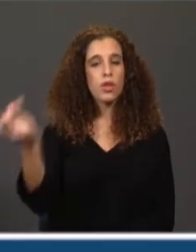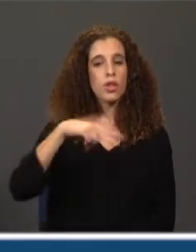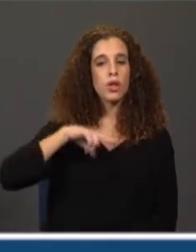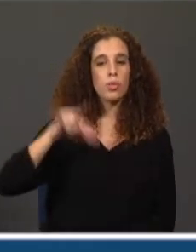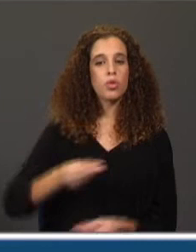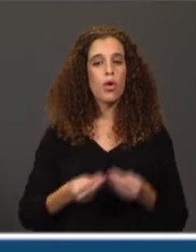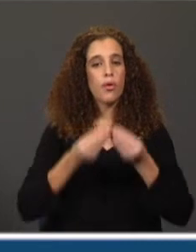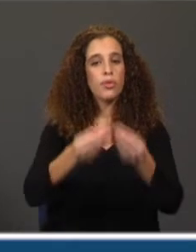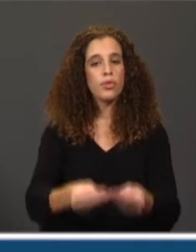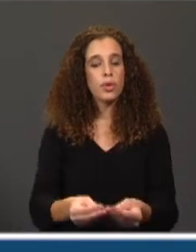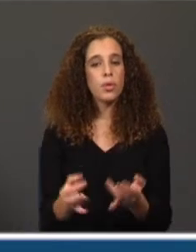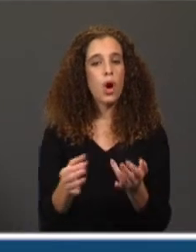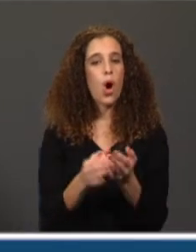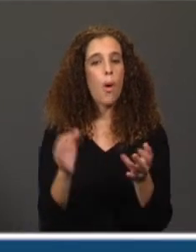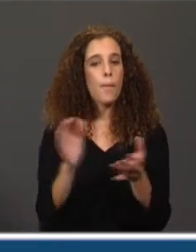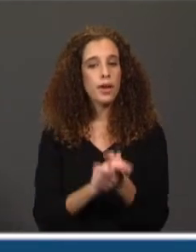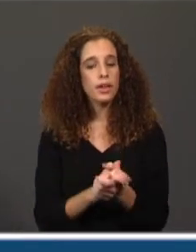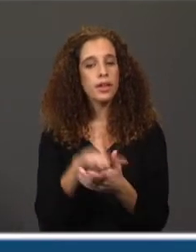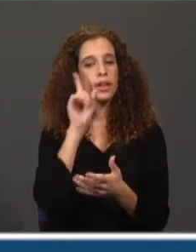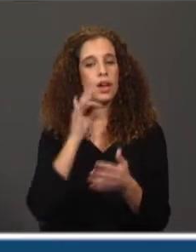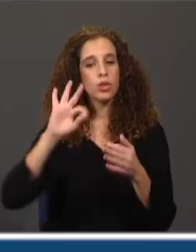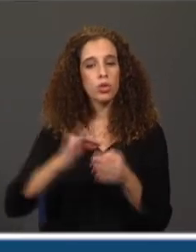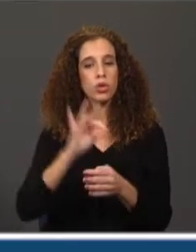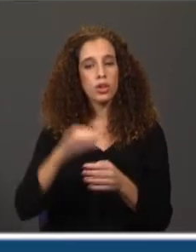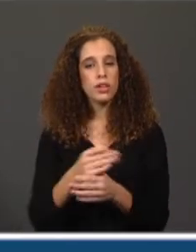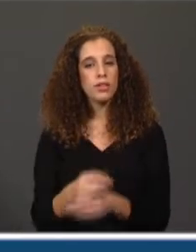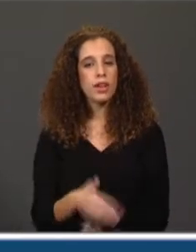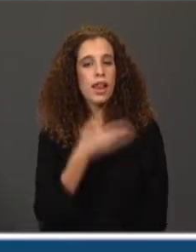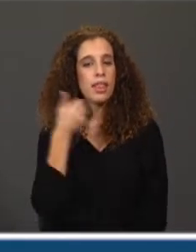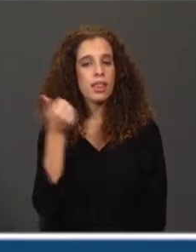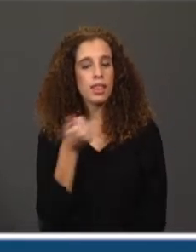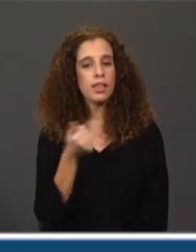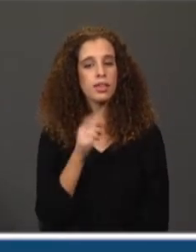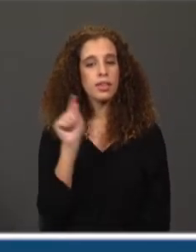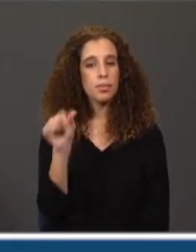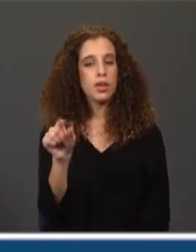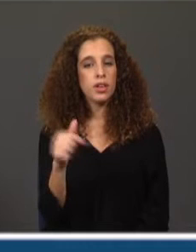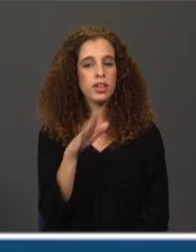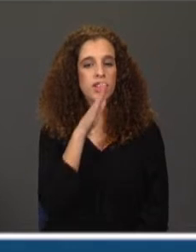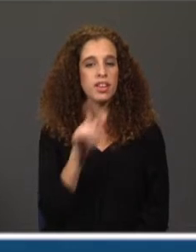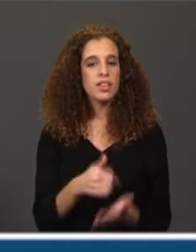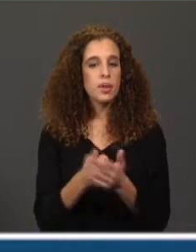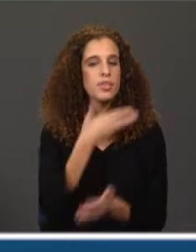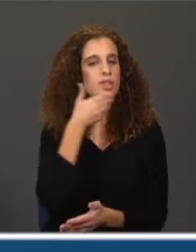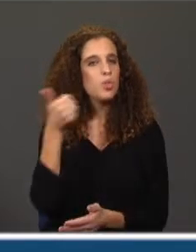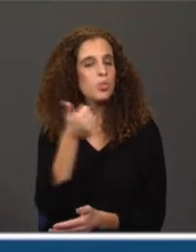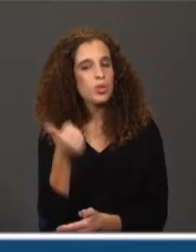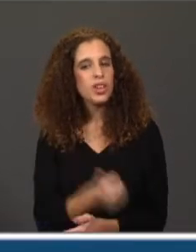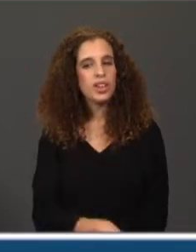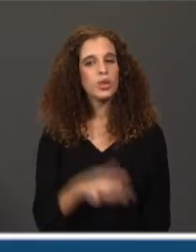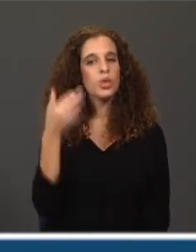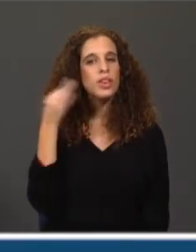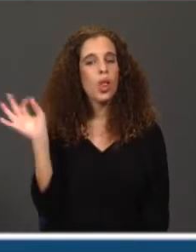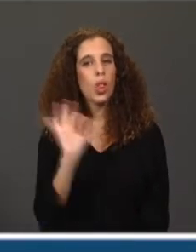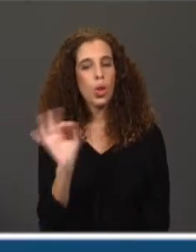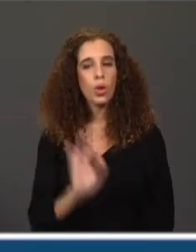iria ficar lindamente em cima do rádio. Como diziam sempre, tão bonito, tão loiro. Então continuamos com o relato cronológico da